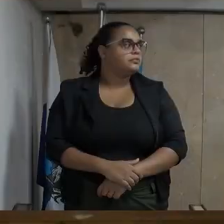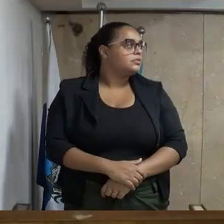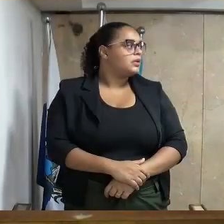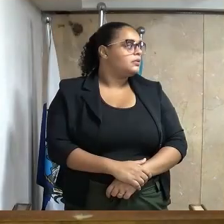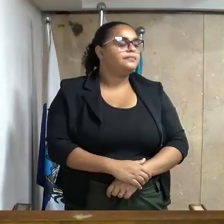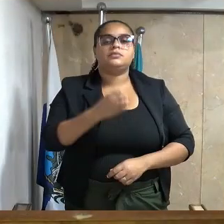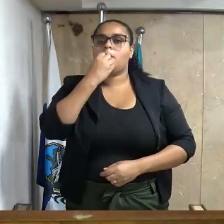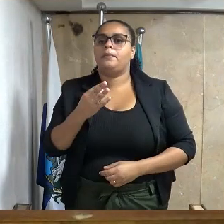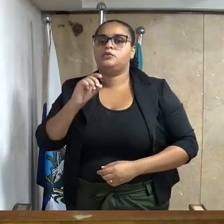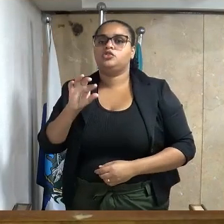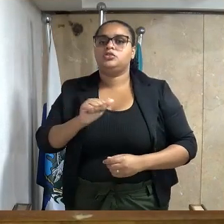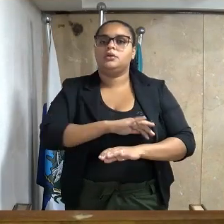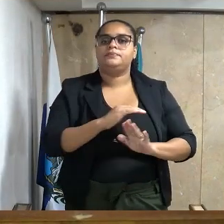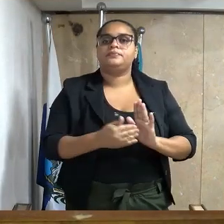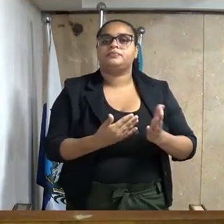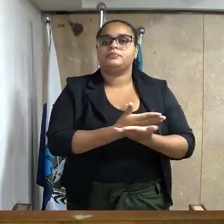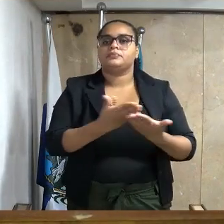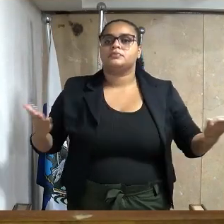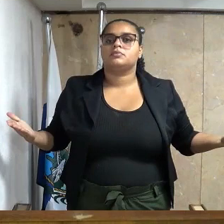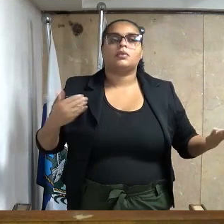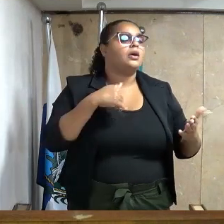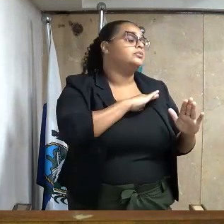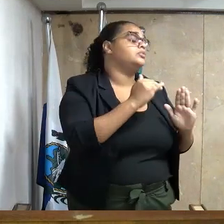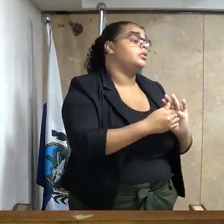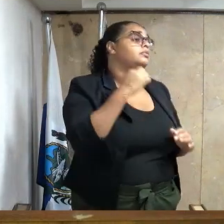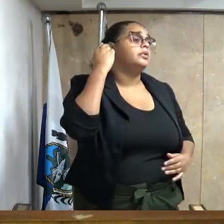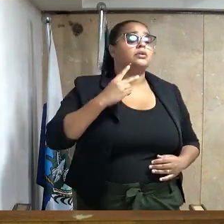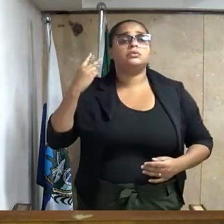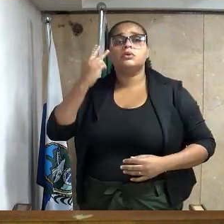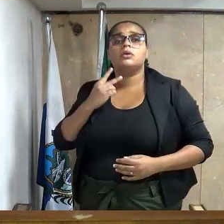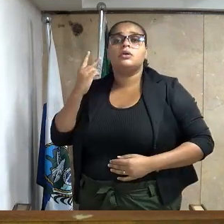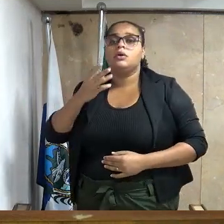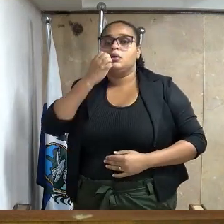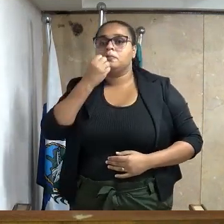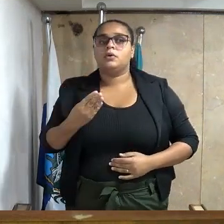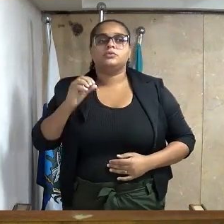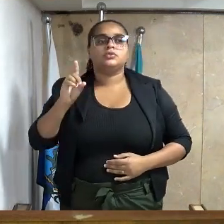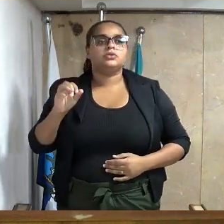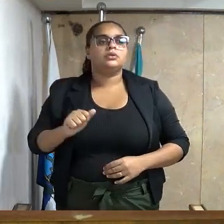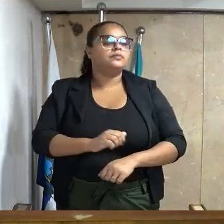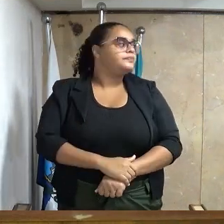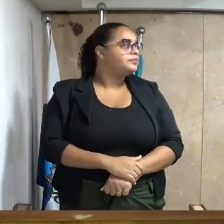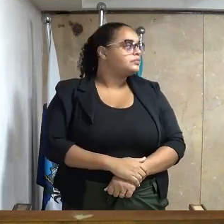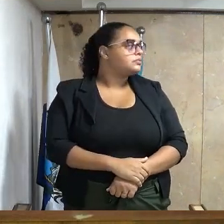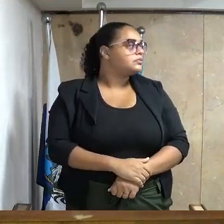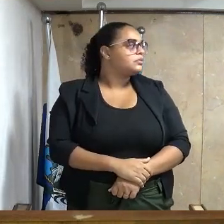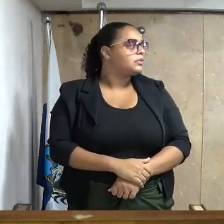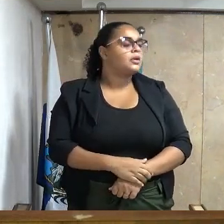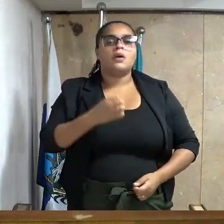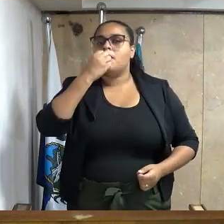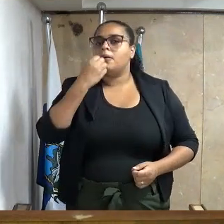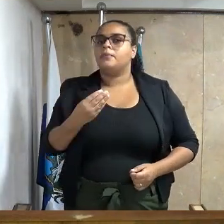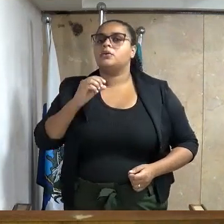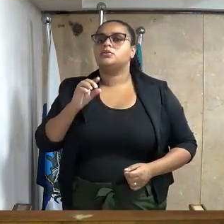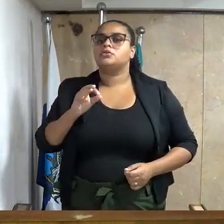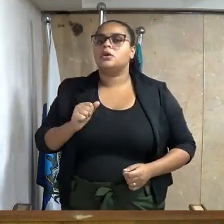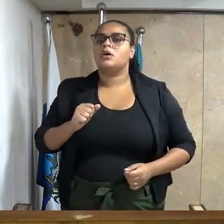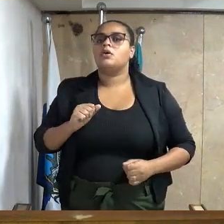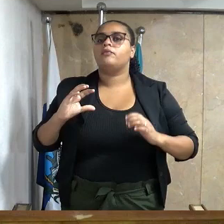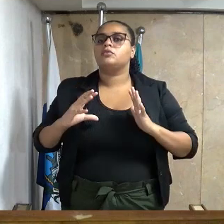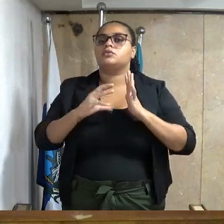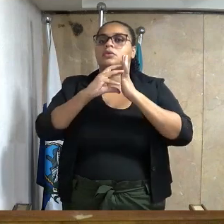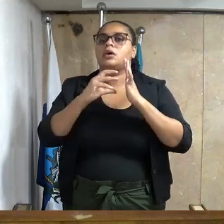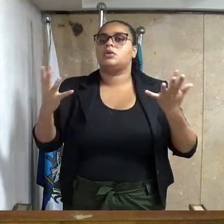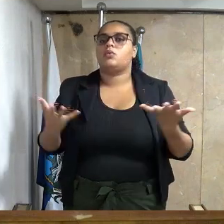Bom dia, bom dia os vereadores, bom dia aos